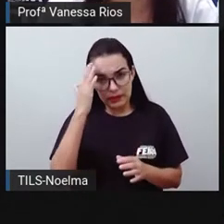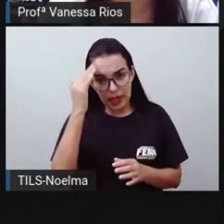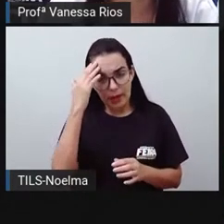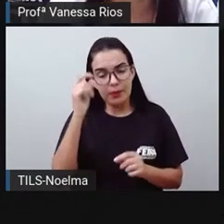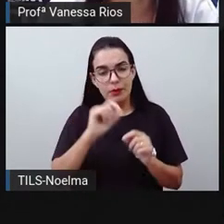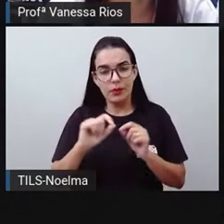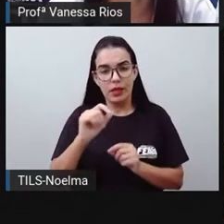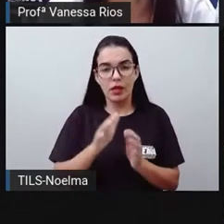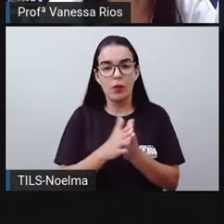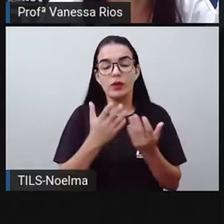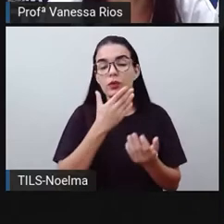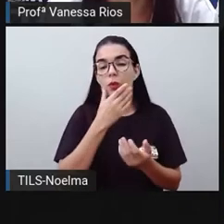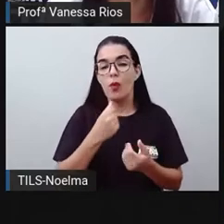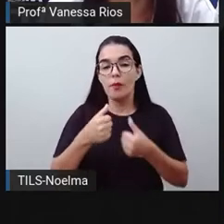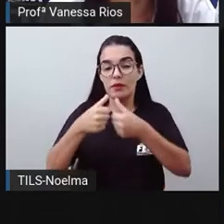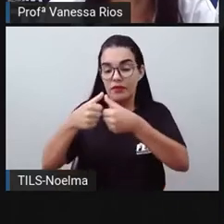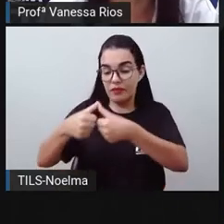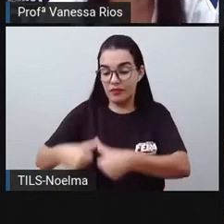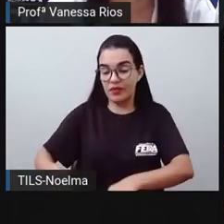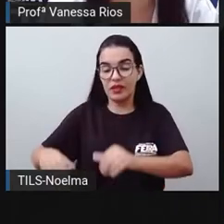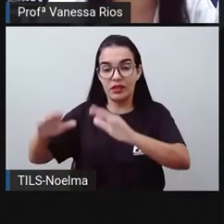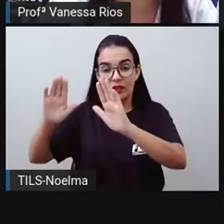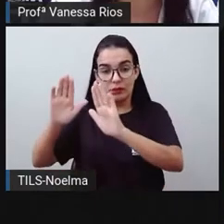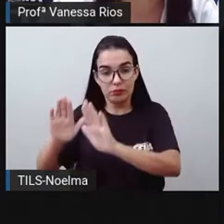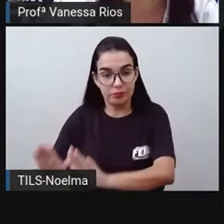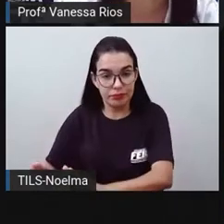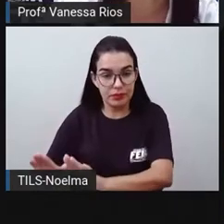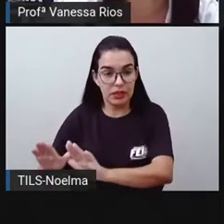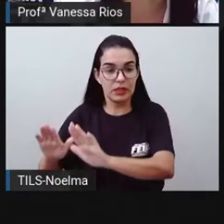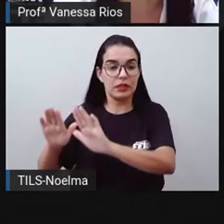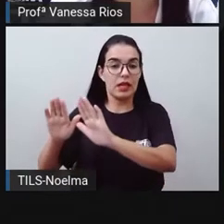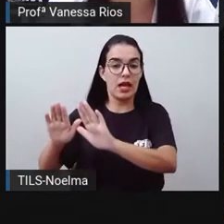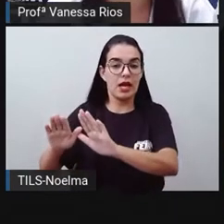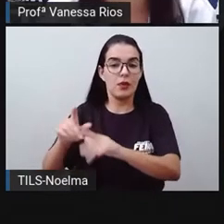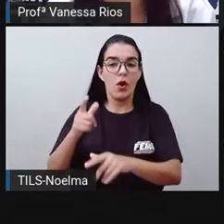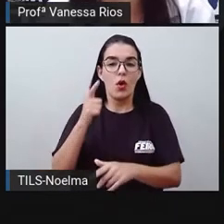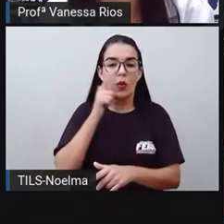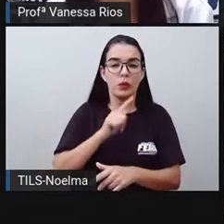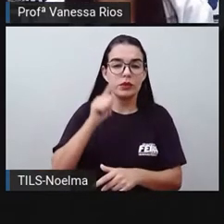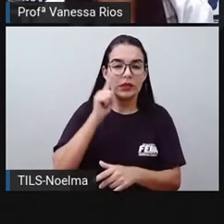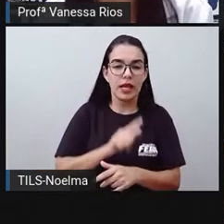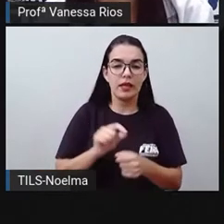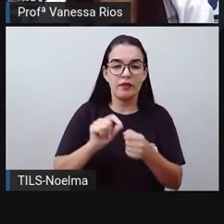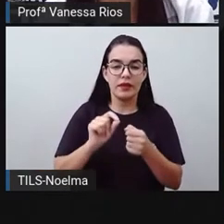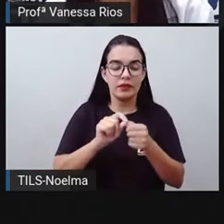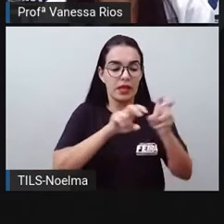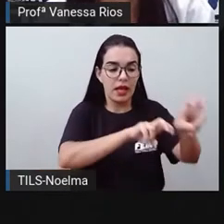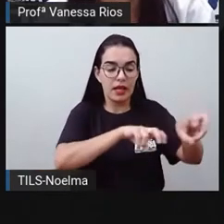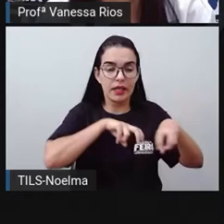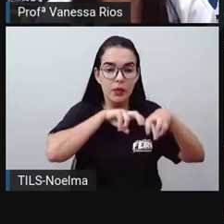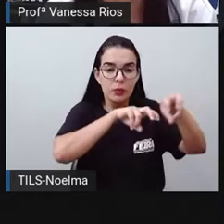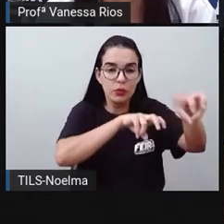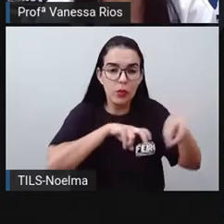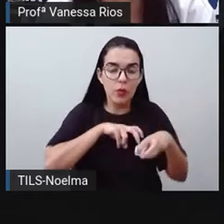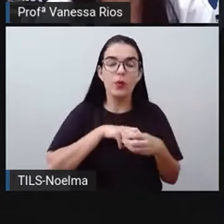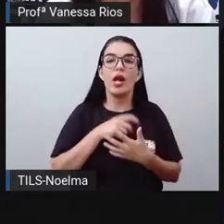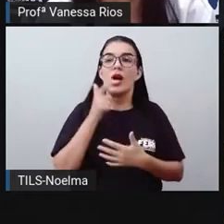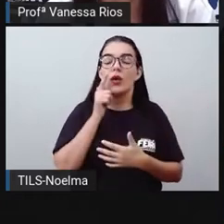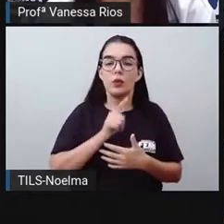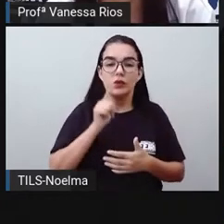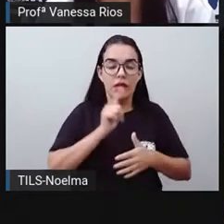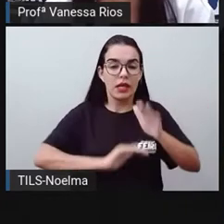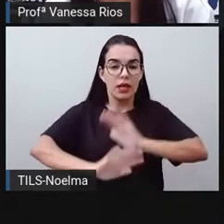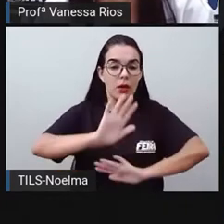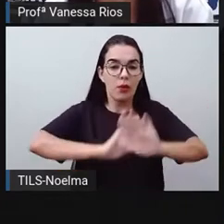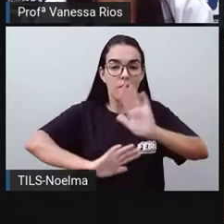estabelece em um local fixo, dominando a agricultura, dominando a pecuária, né? Com a criação dos